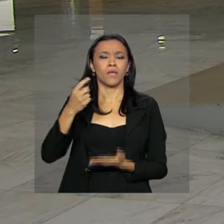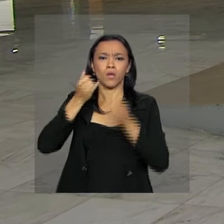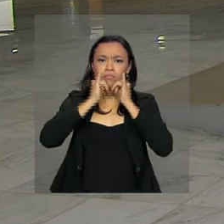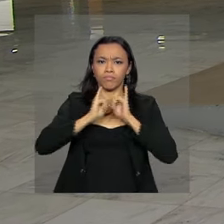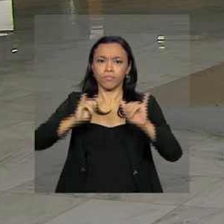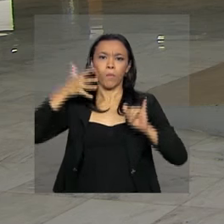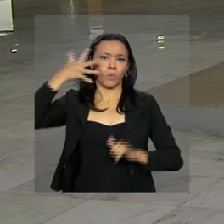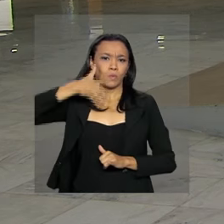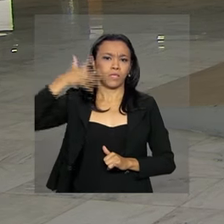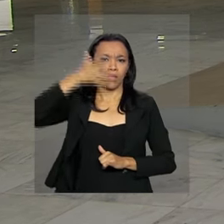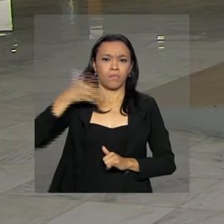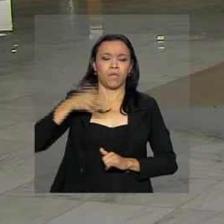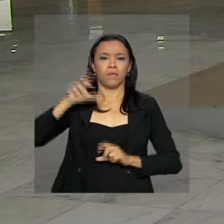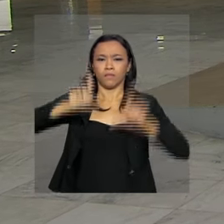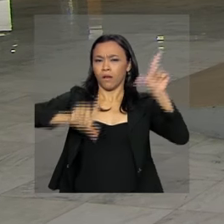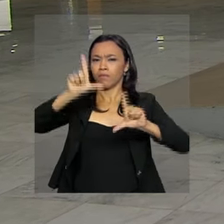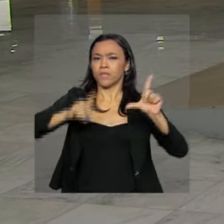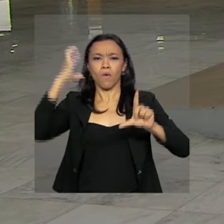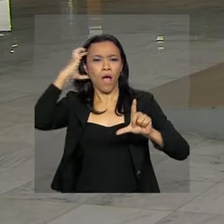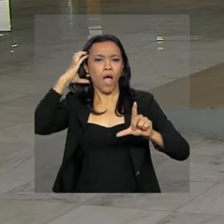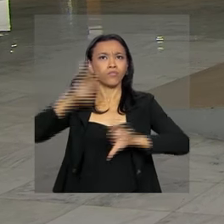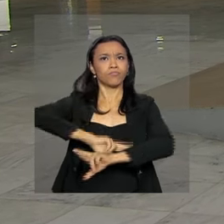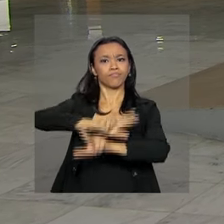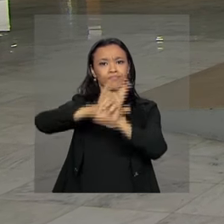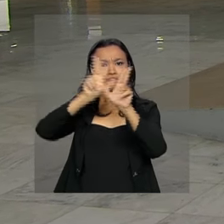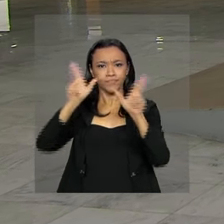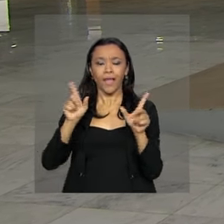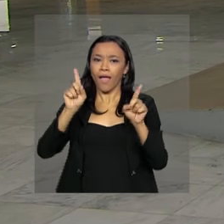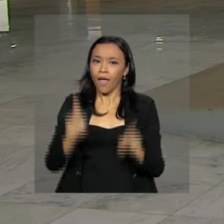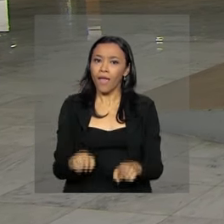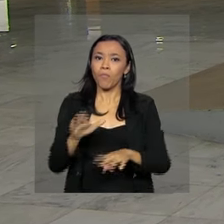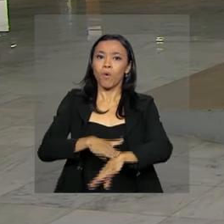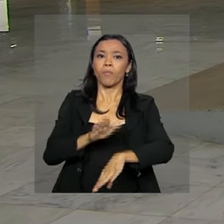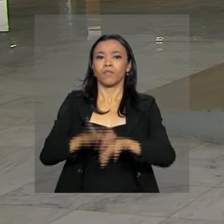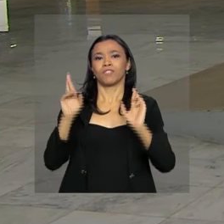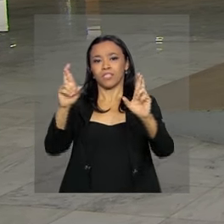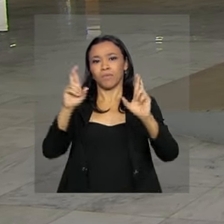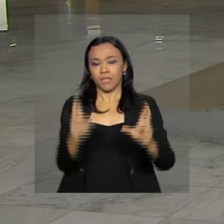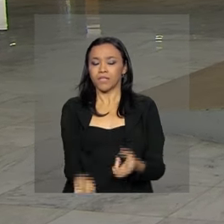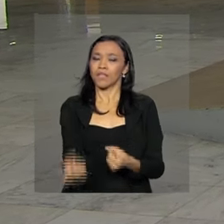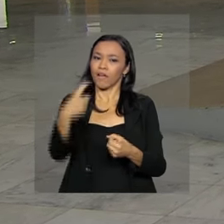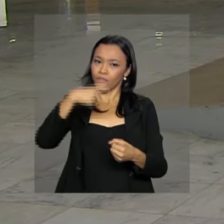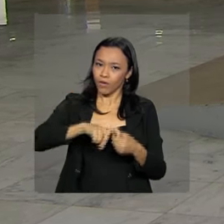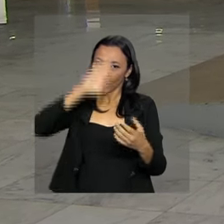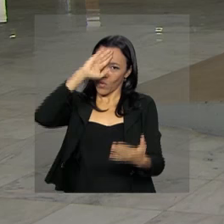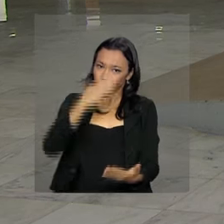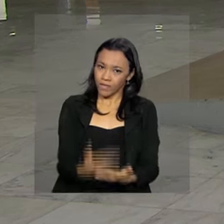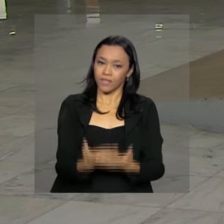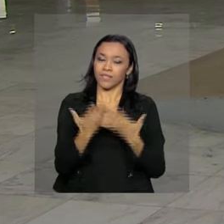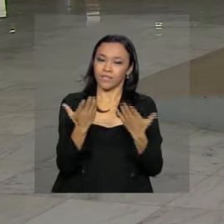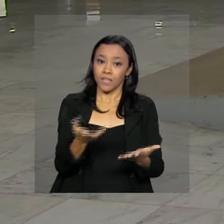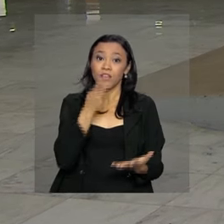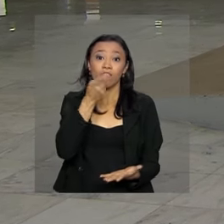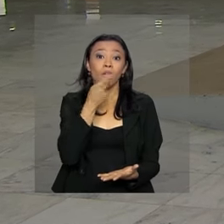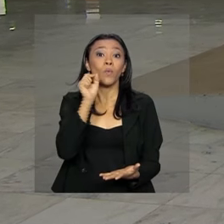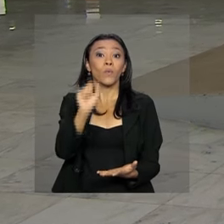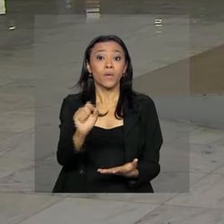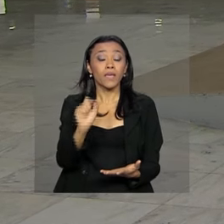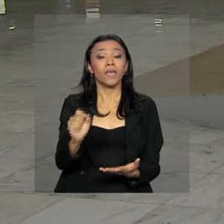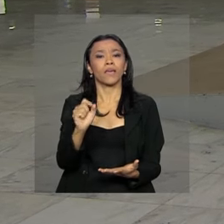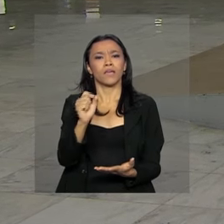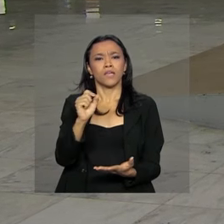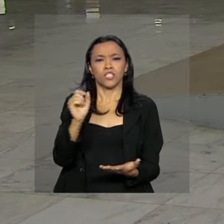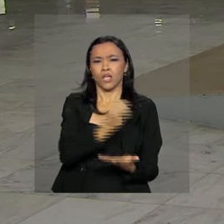nacional de rádio e televisão. Ele disse que esse é um momento de esperança e de retomada da confiança dos brasileiros. Ele disse que passado